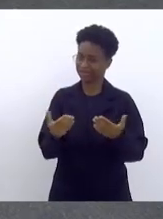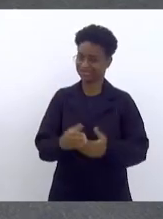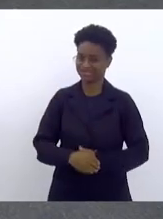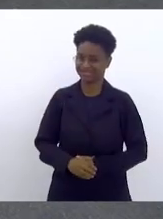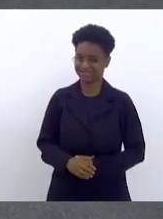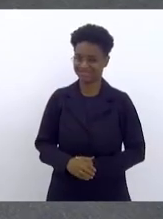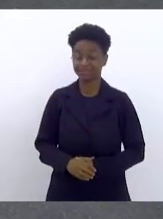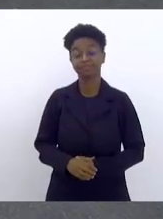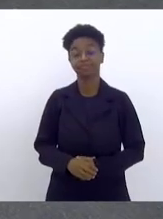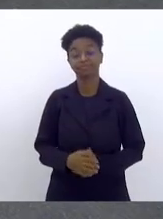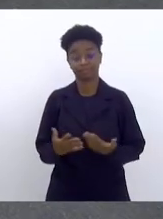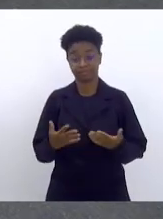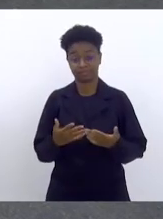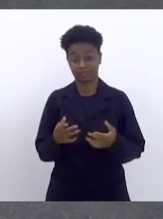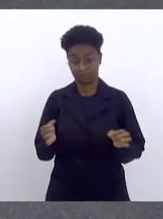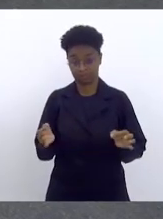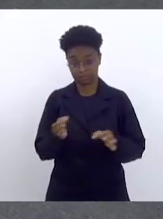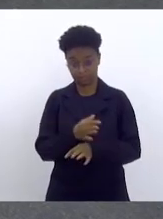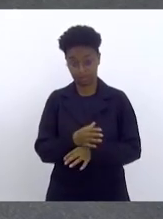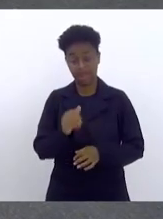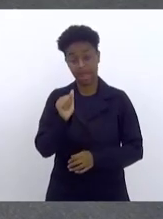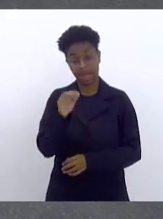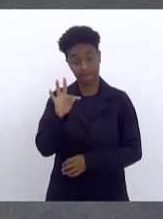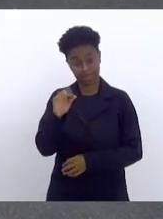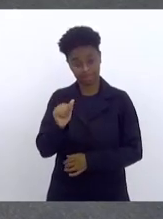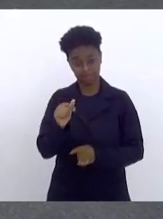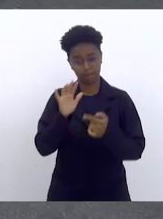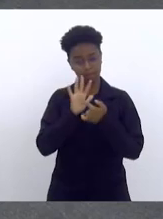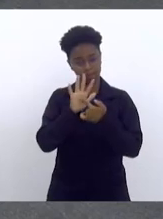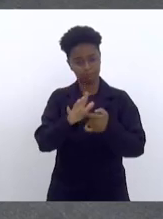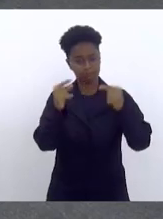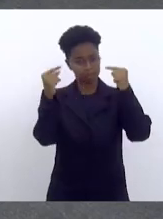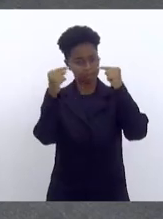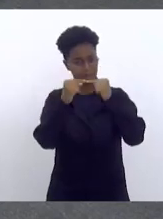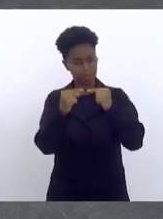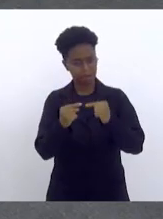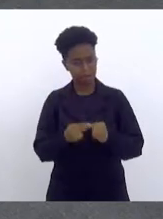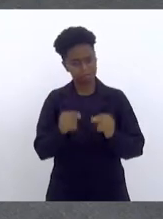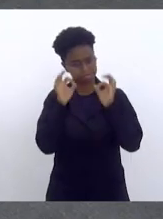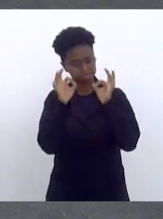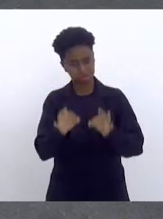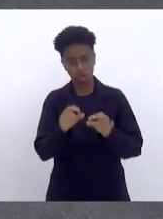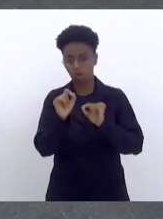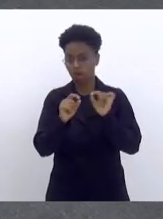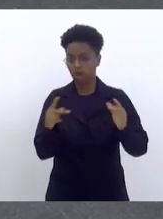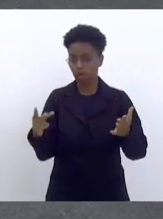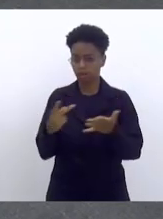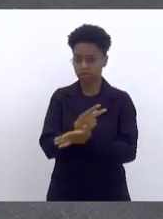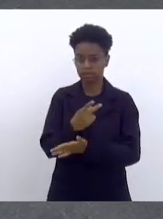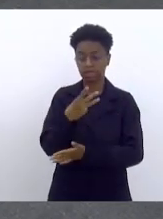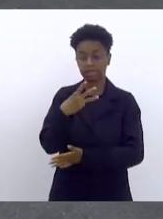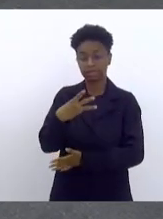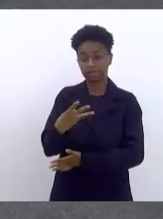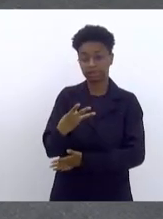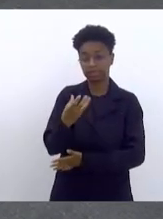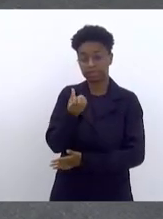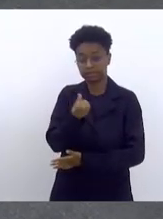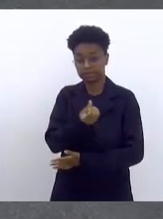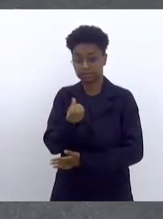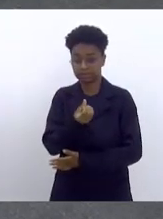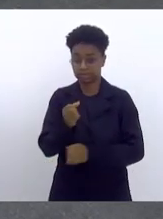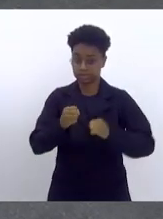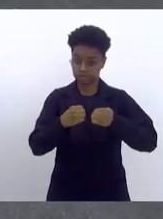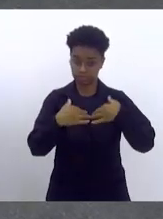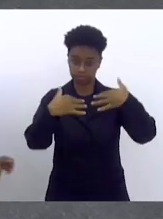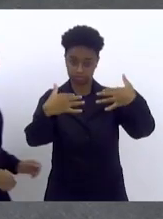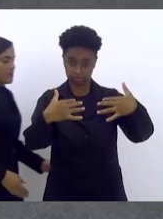Dito isso, senhor presidente, a ata reflete com exatidão o ocorrido na 36ª sessão